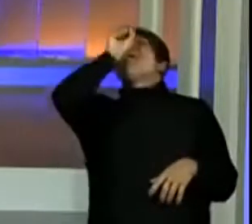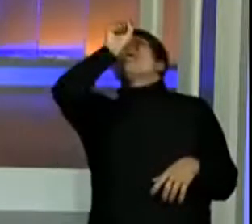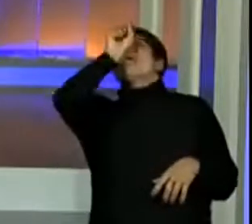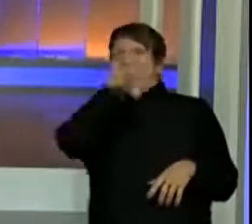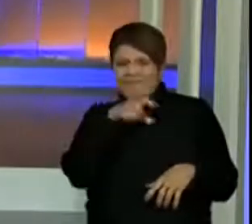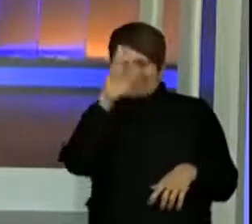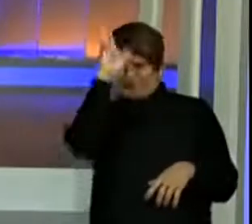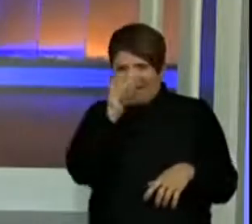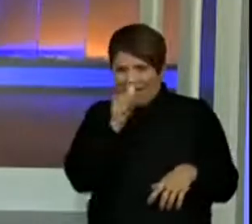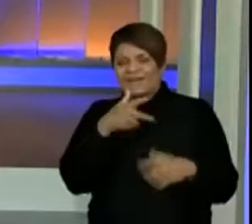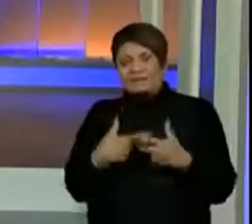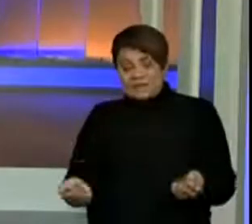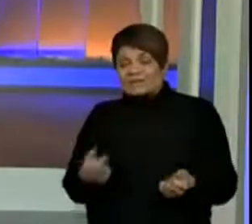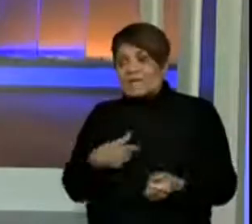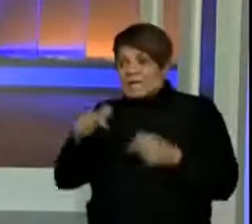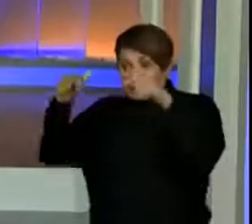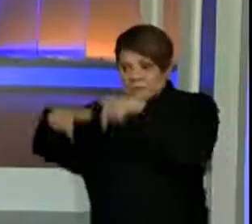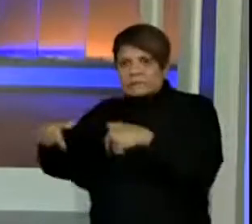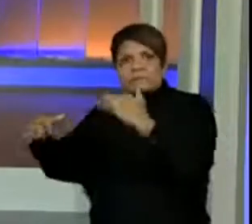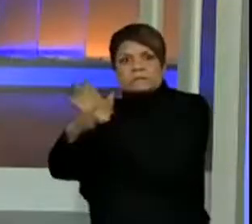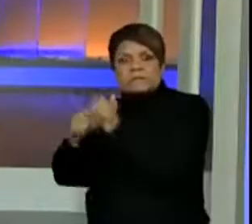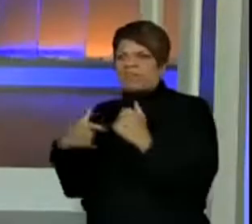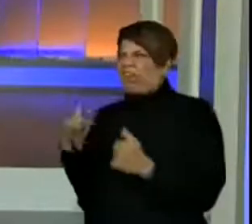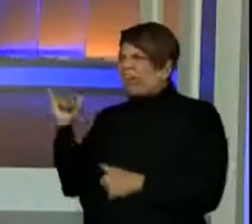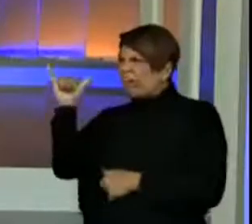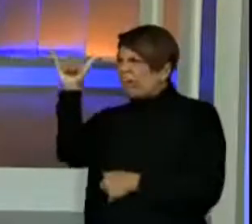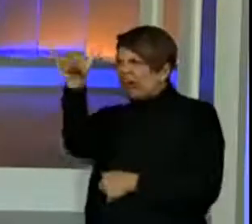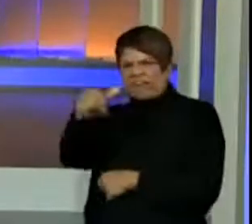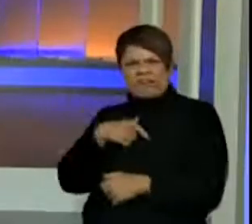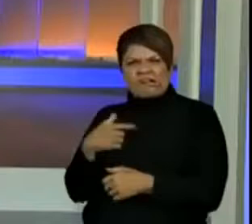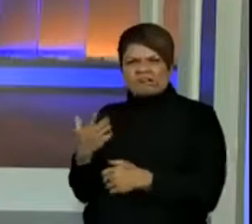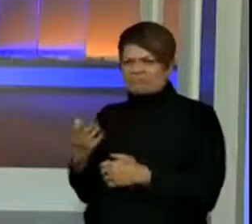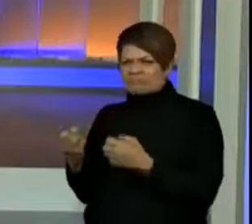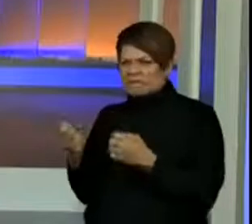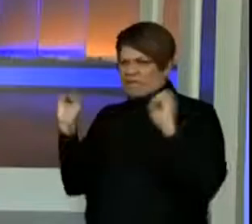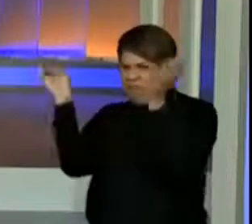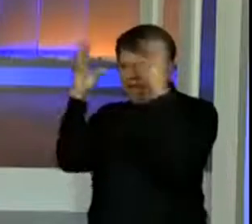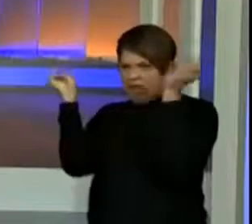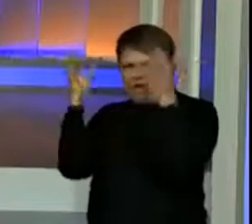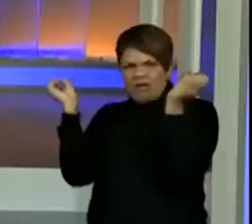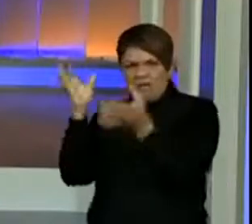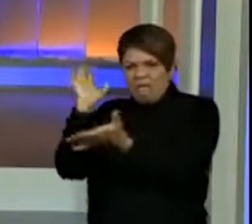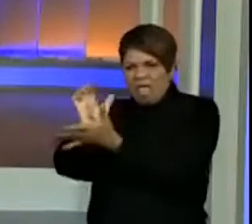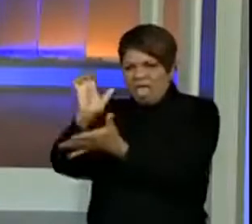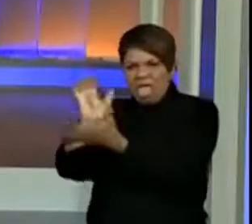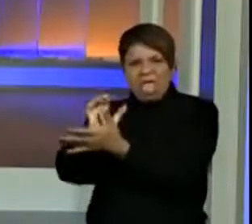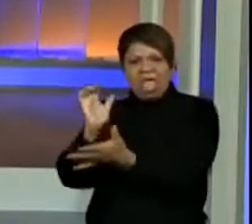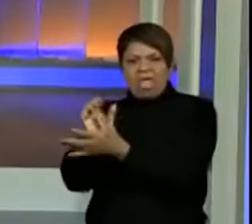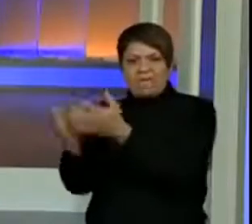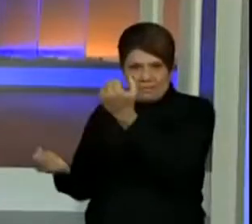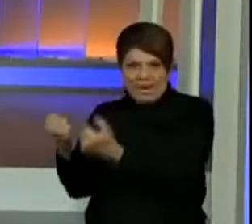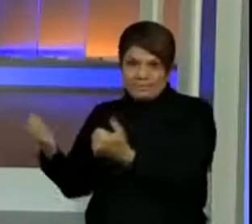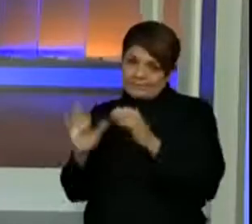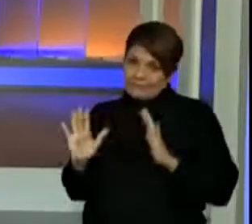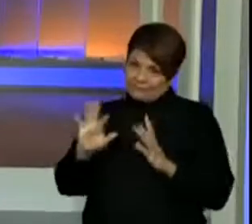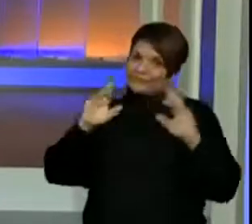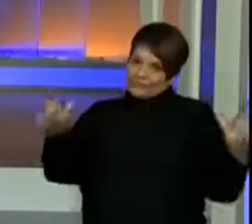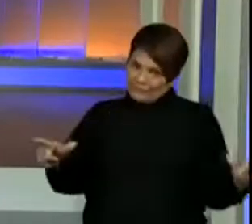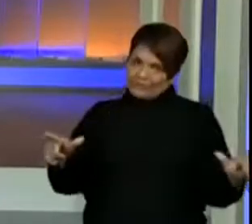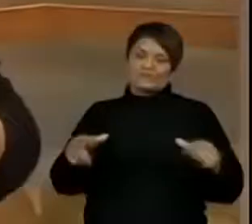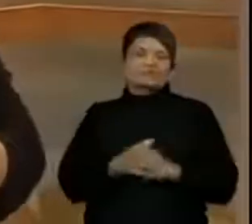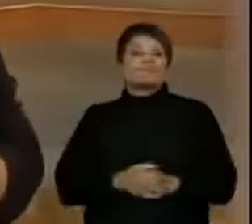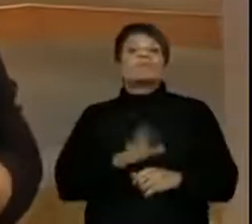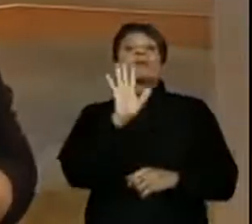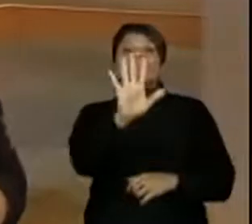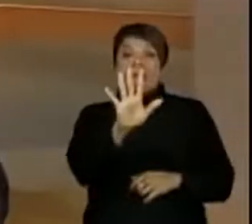avião, de carro. Nossa, totalmente diferente, não é mesmo? Volta a pergunta. O